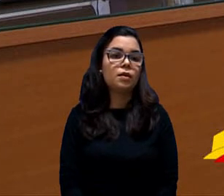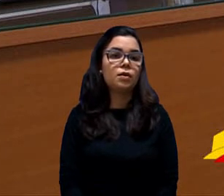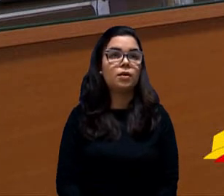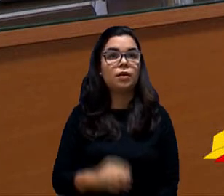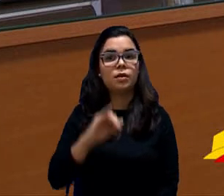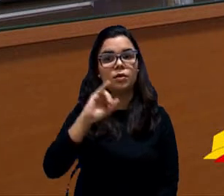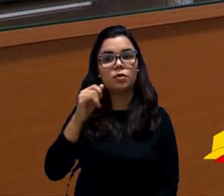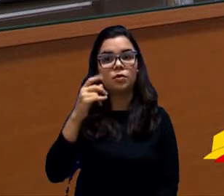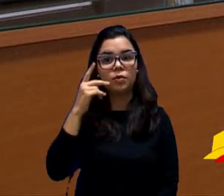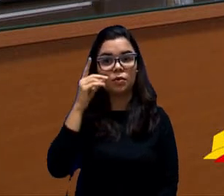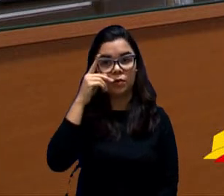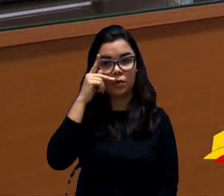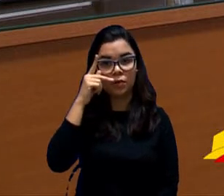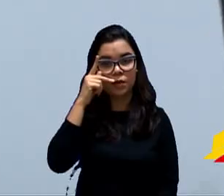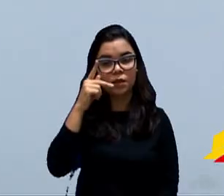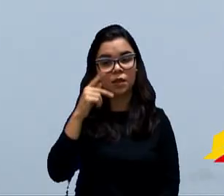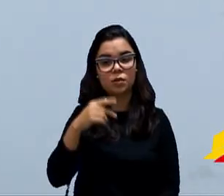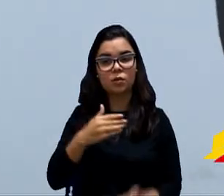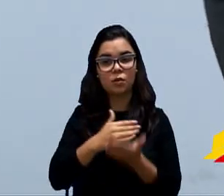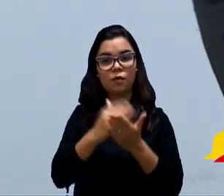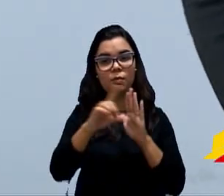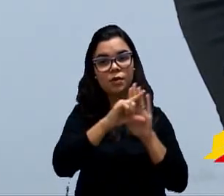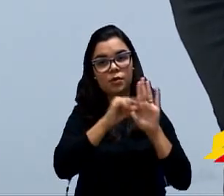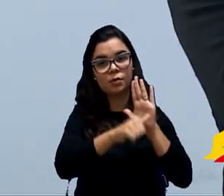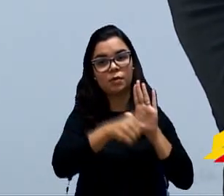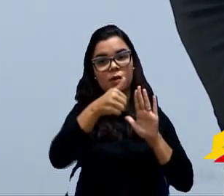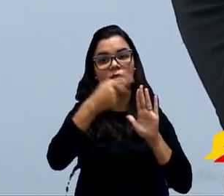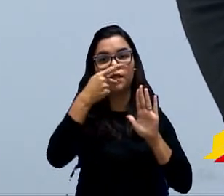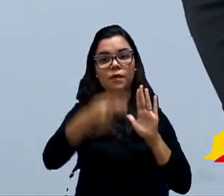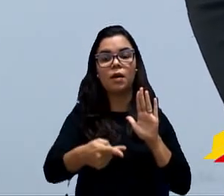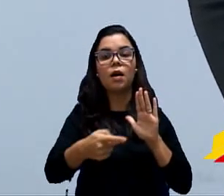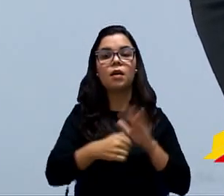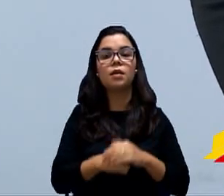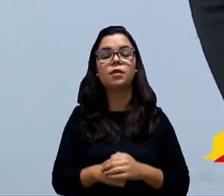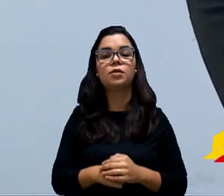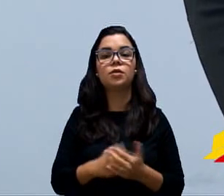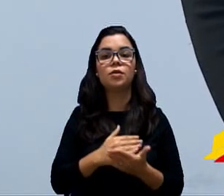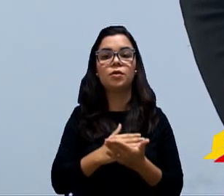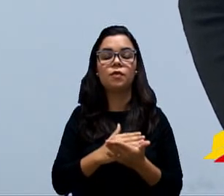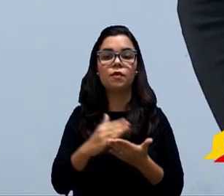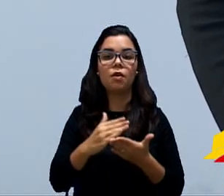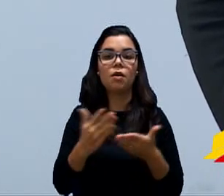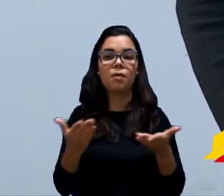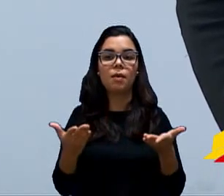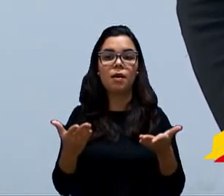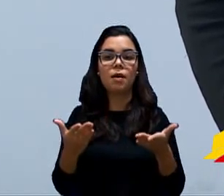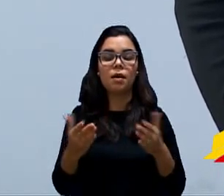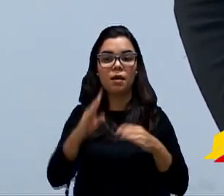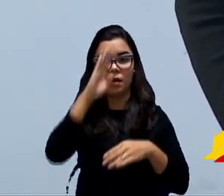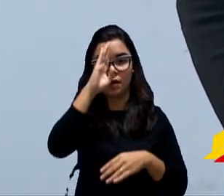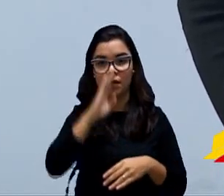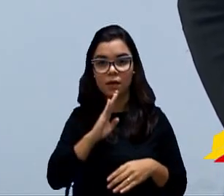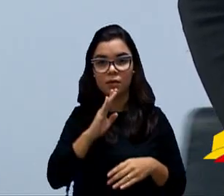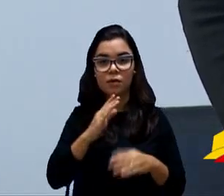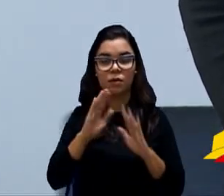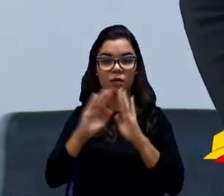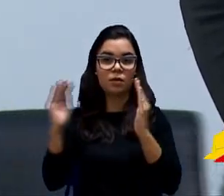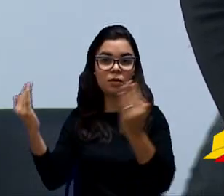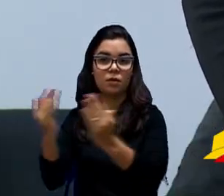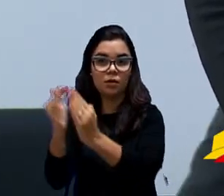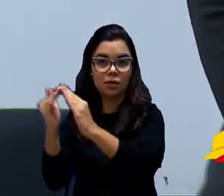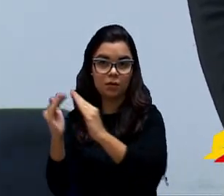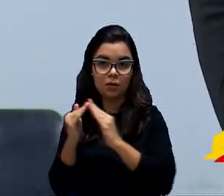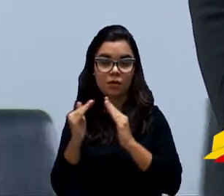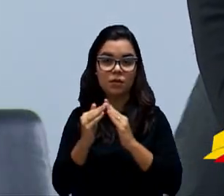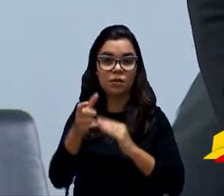João Donizete, conforme o artigo 1º aqui, ele fala, de forma gratuita, tal, para os condomínios com conjuntos habitacionais